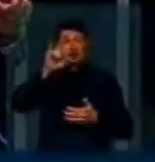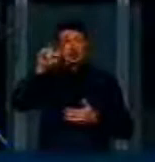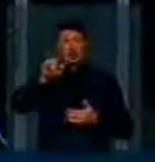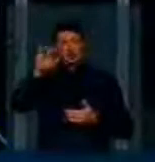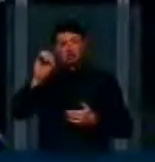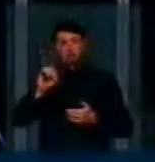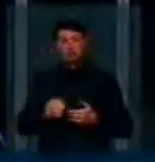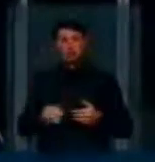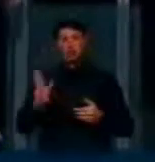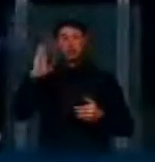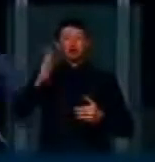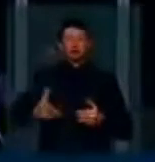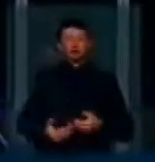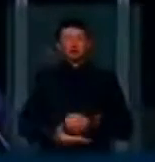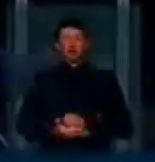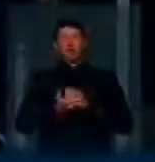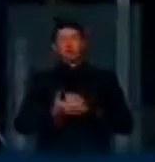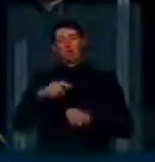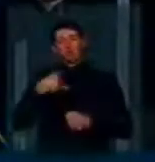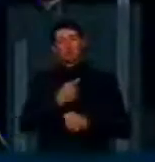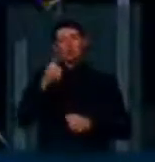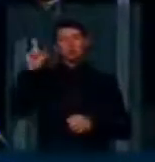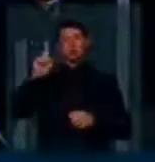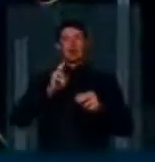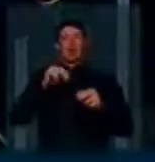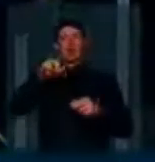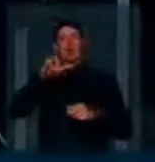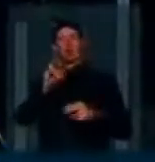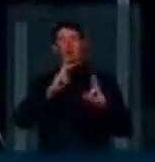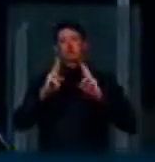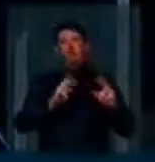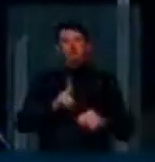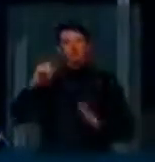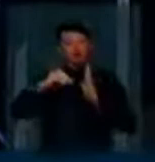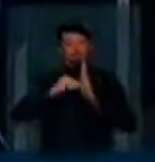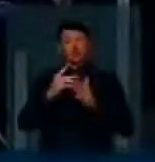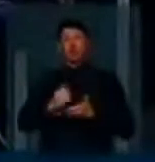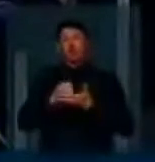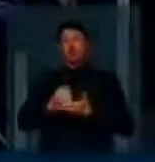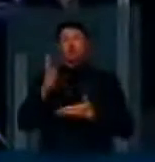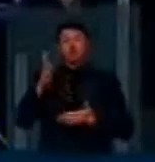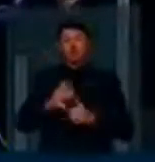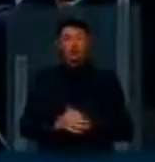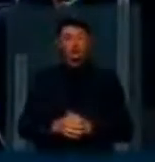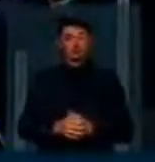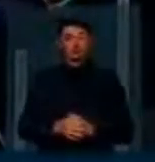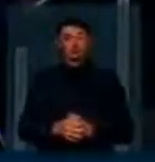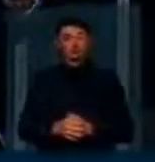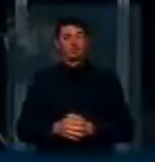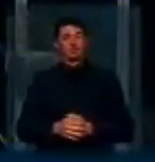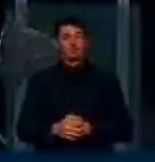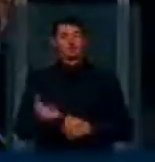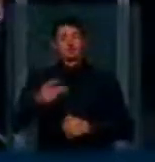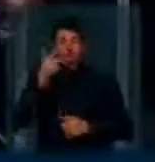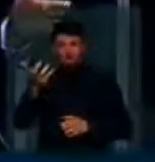desde já tem dado a neutralidade da rede no Senado, já está manifestando o apoio dele à neutralidade da rede, e quero